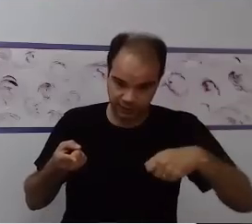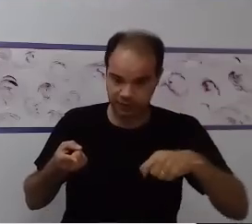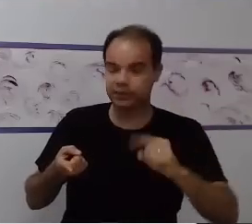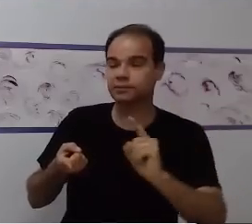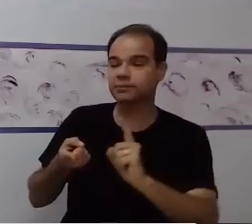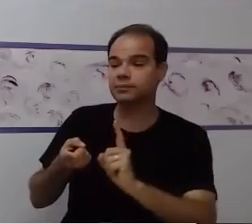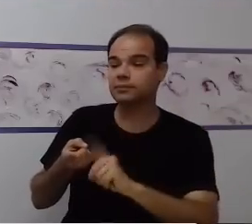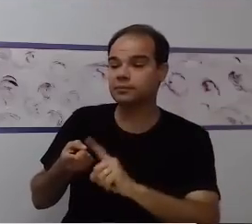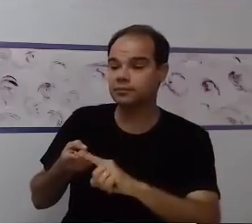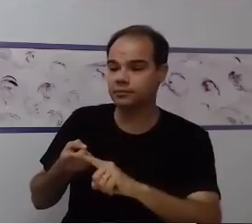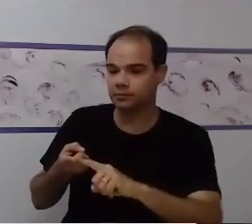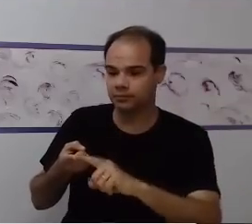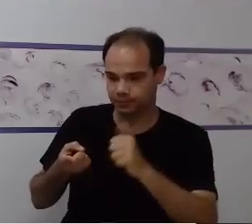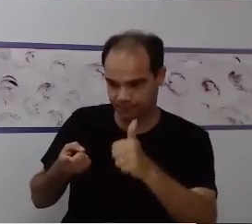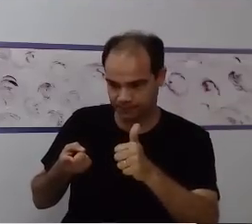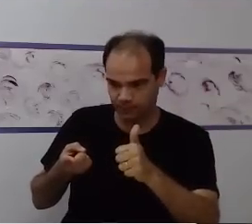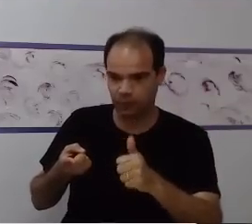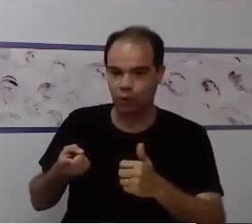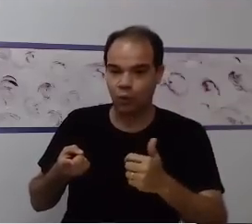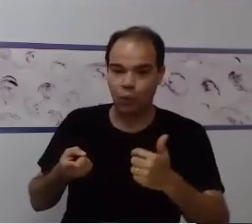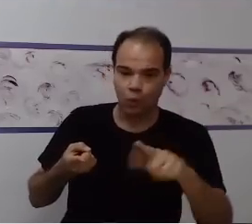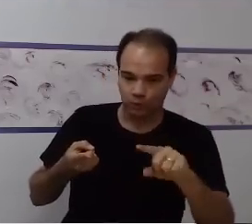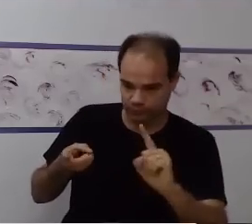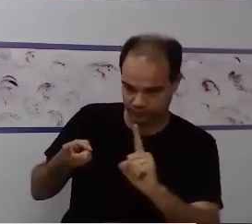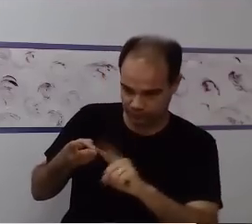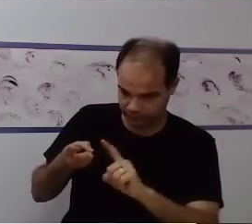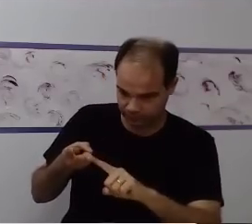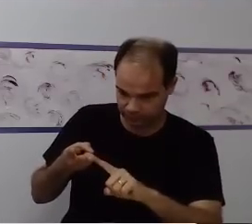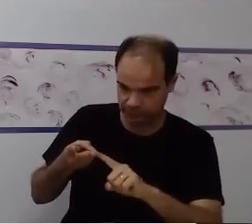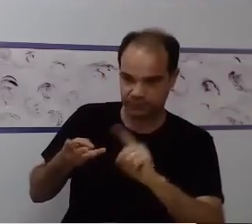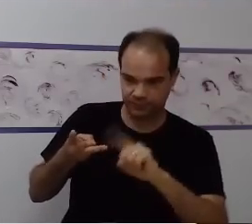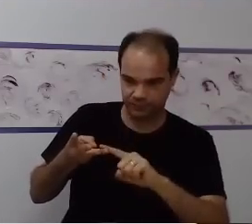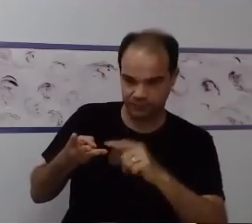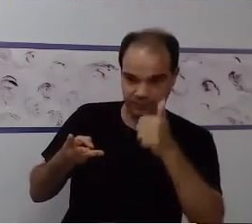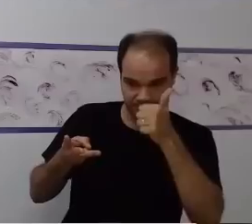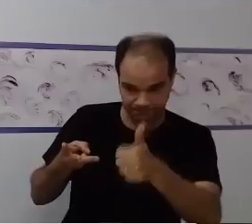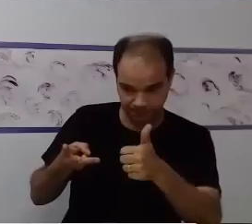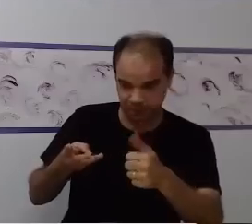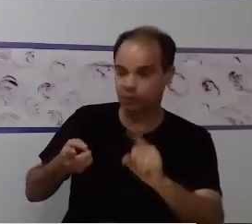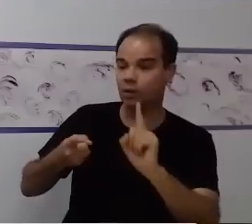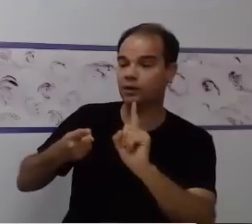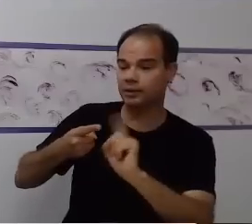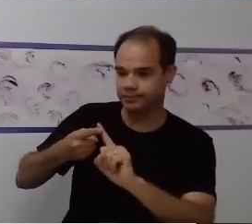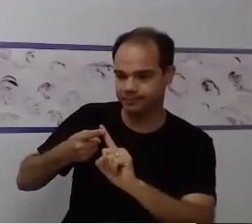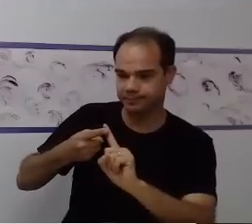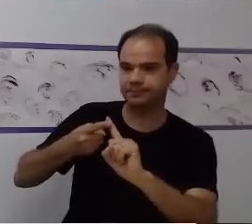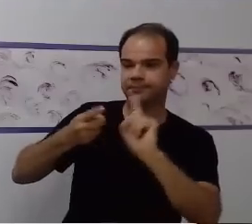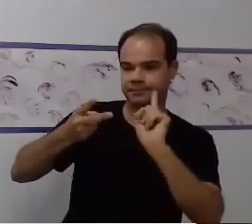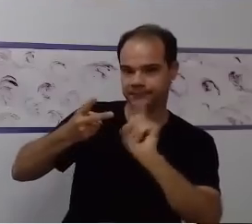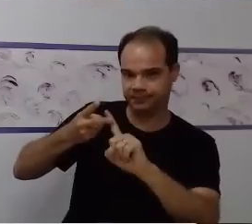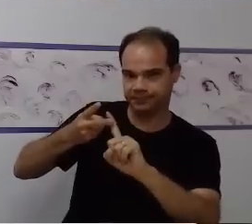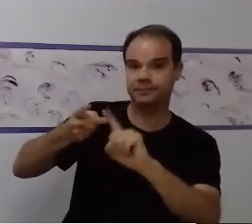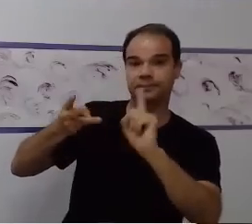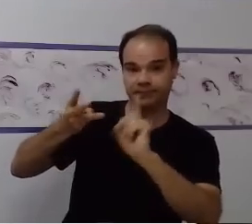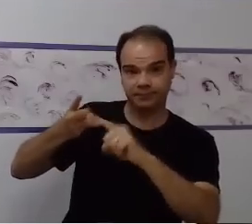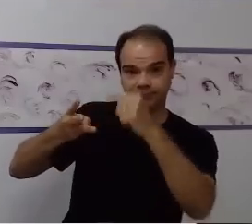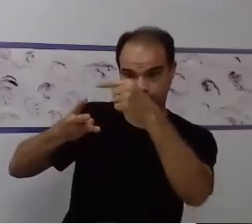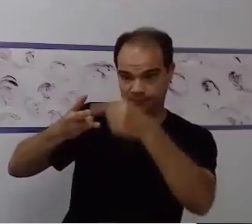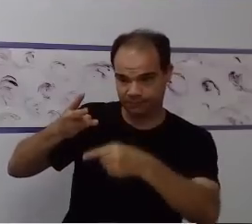para essa criança, eu preciso falar, informar para ela. Antecipar o que vai acontecer. essa informação,